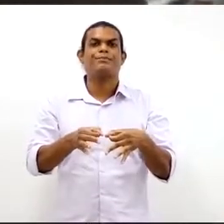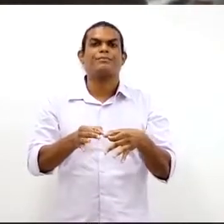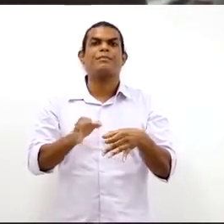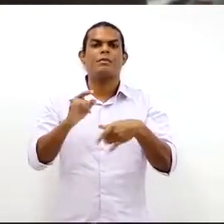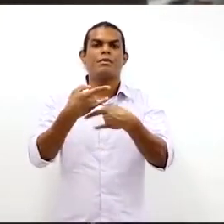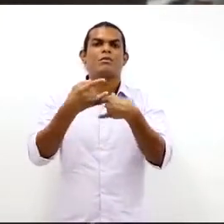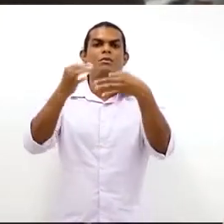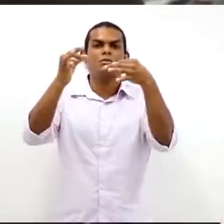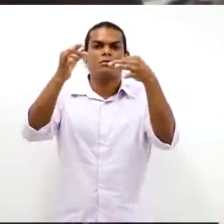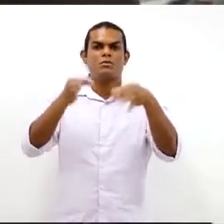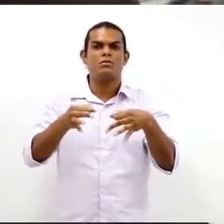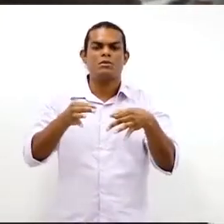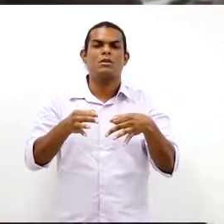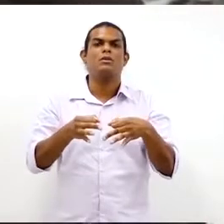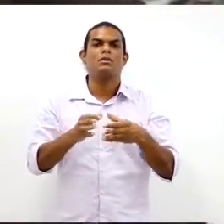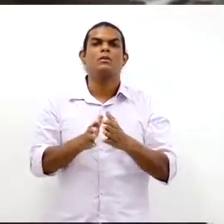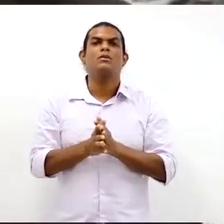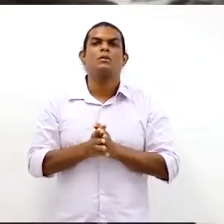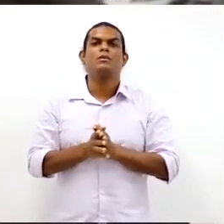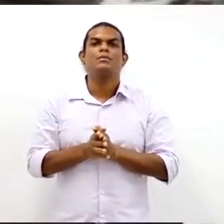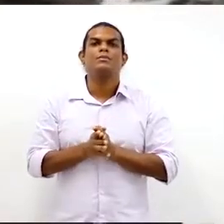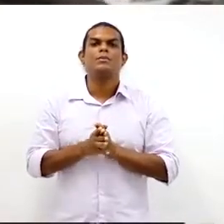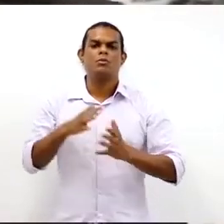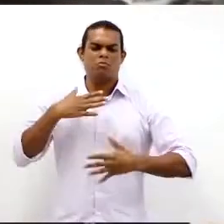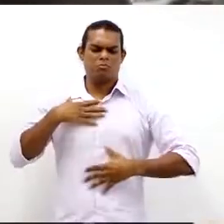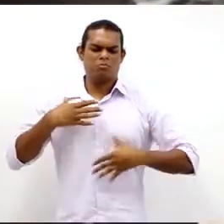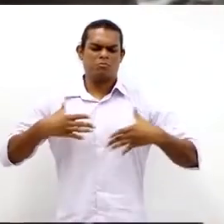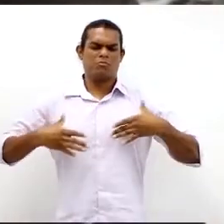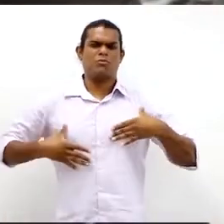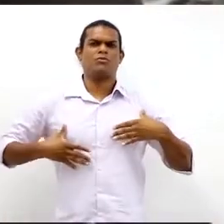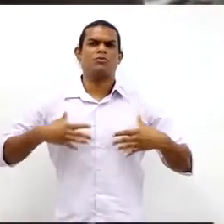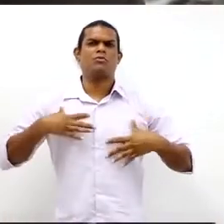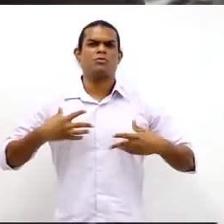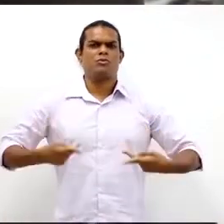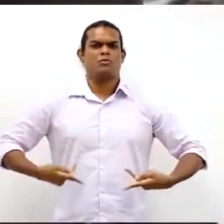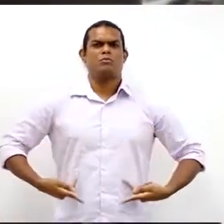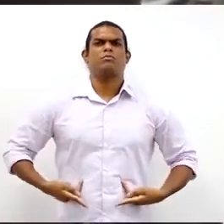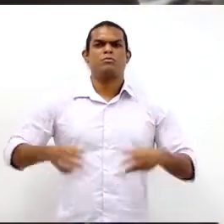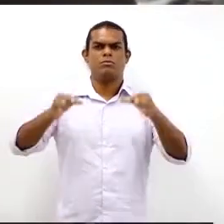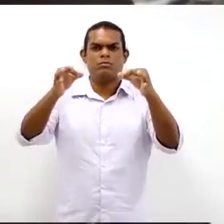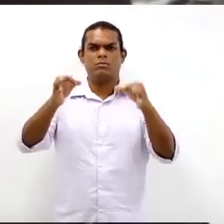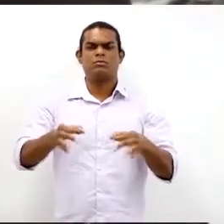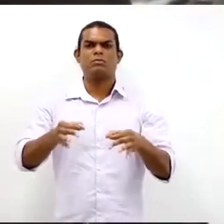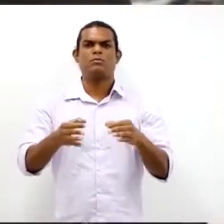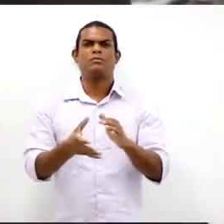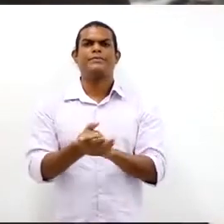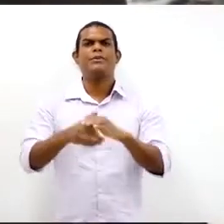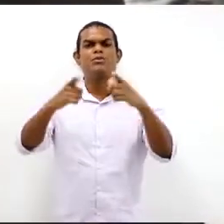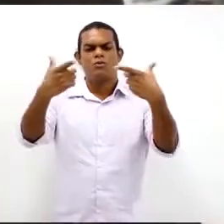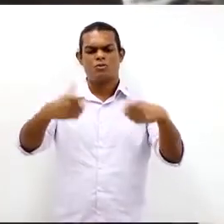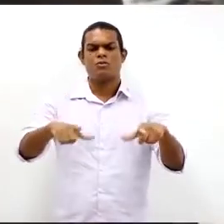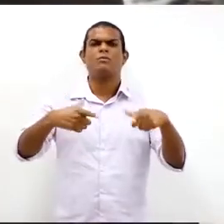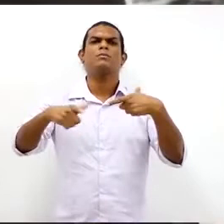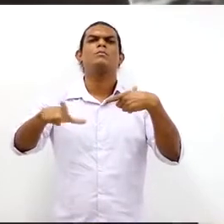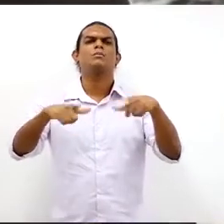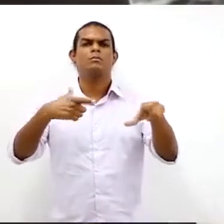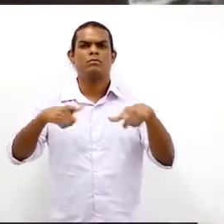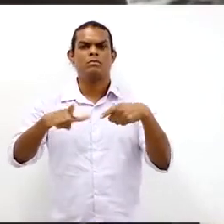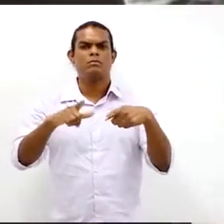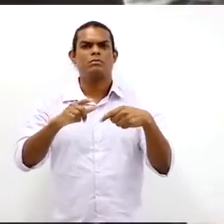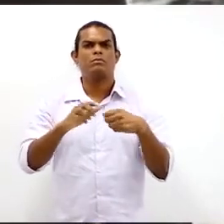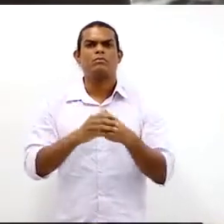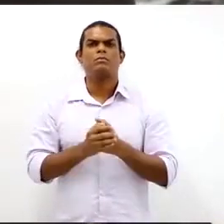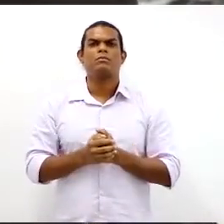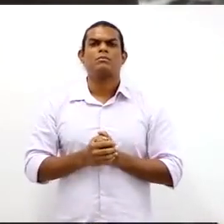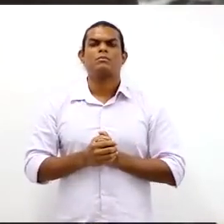enquanto correção. É a questão de melhorar o ambiente do trabalho, melhorar o ambiente do trabalho, para que haja